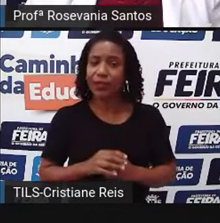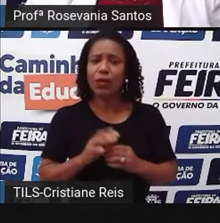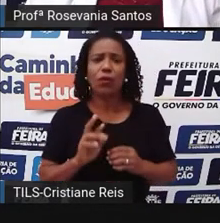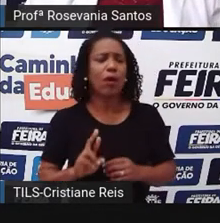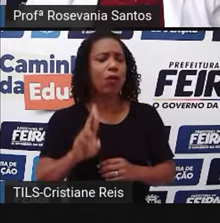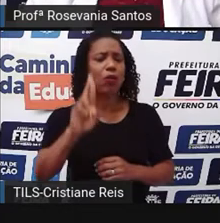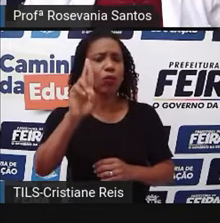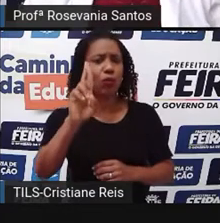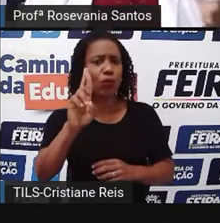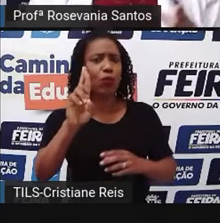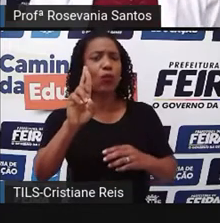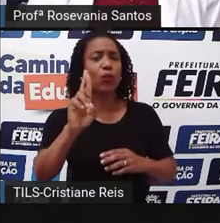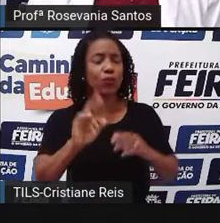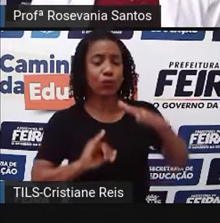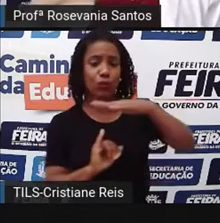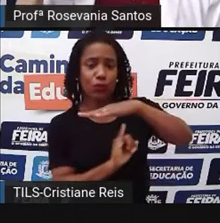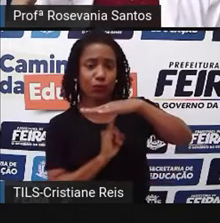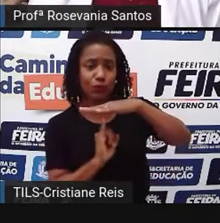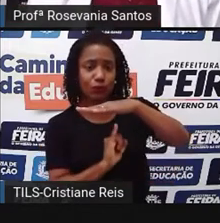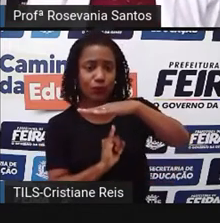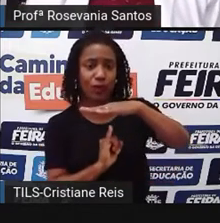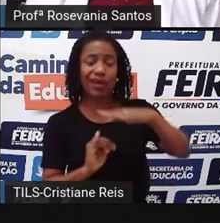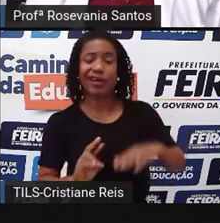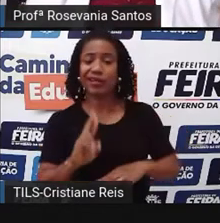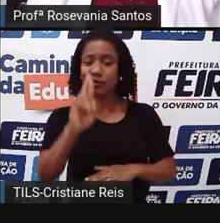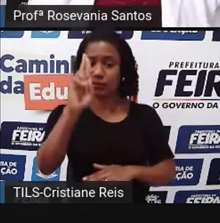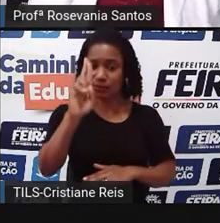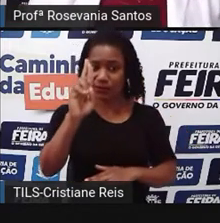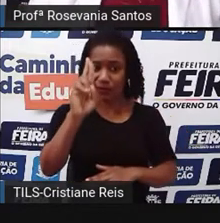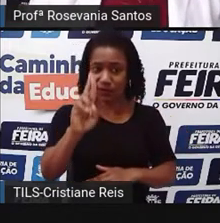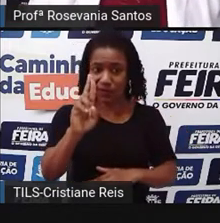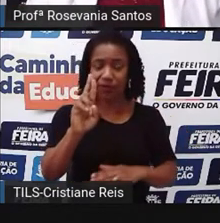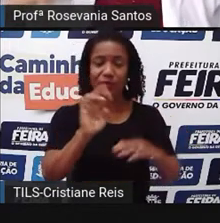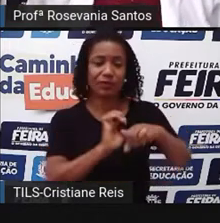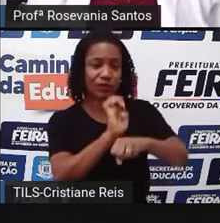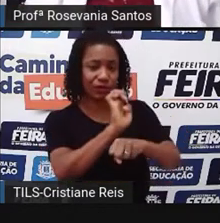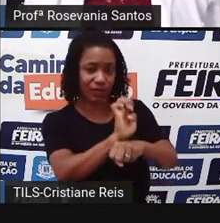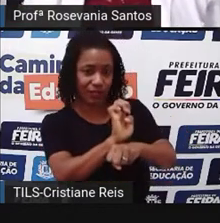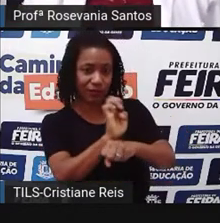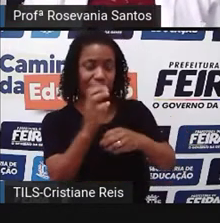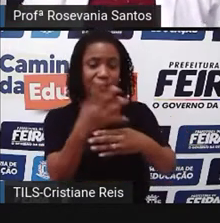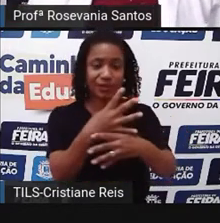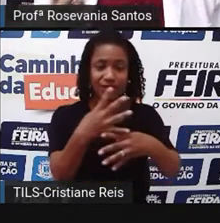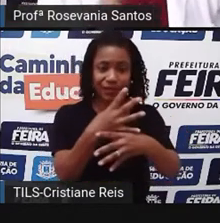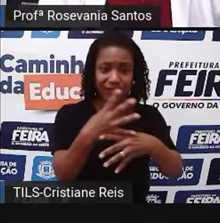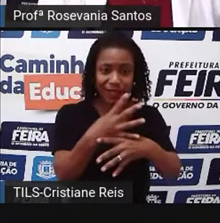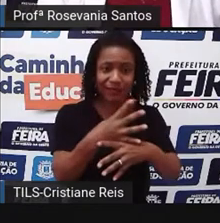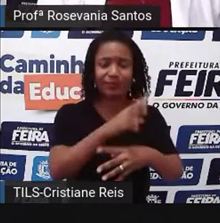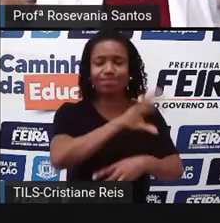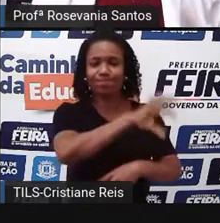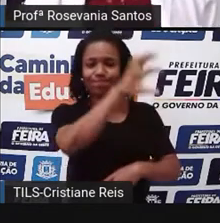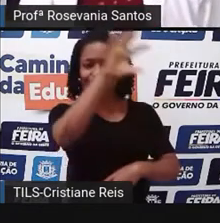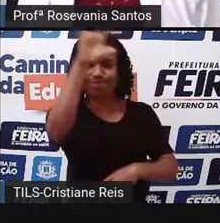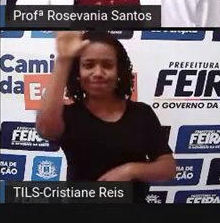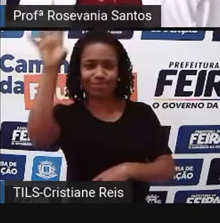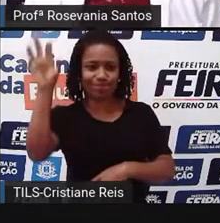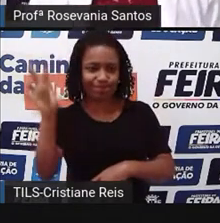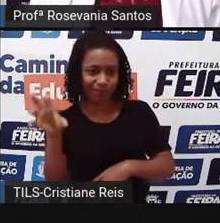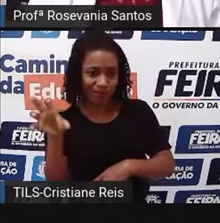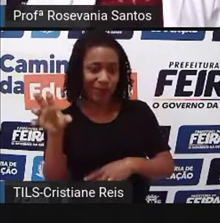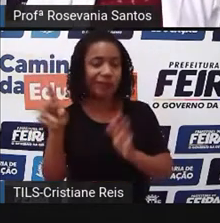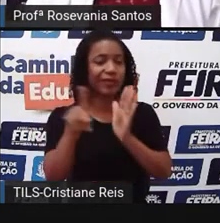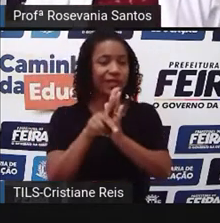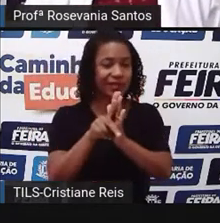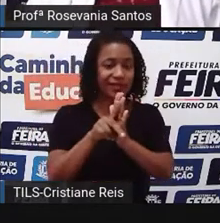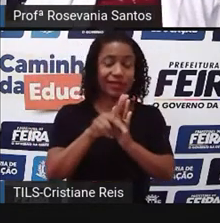responsável para que a gente diga que tal estado, que tal cidade, tal localidade pertence ou não a uma